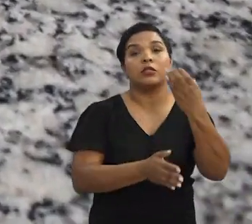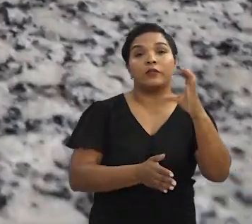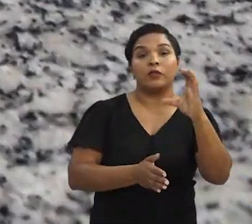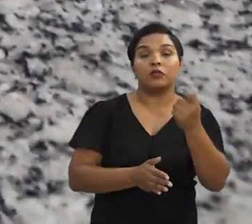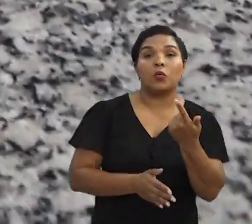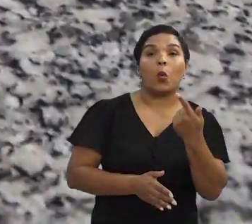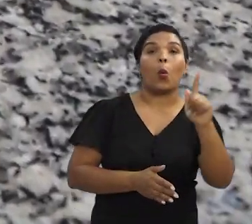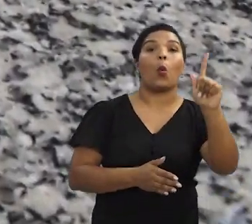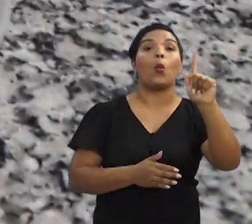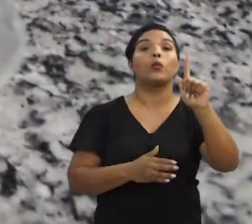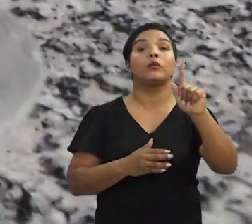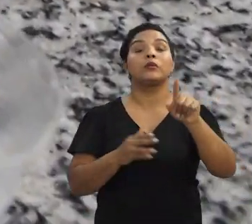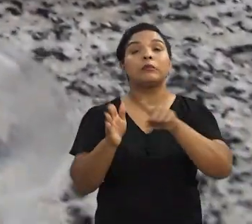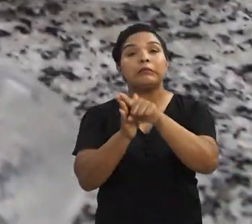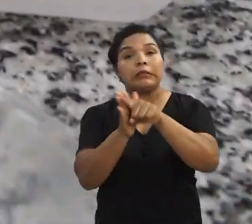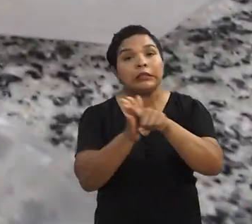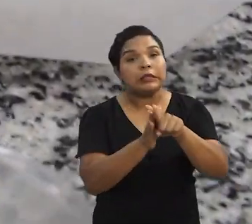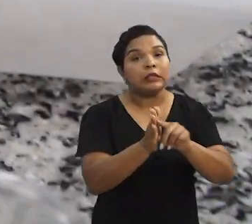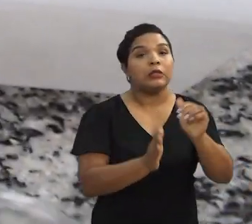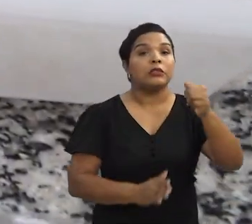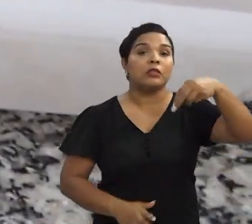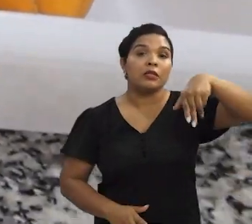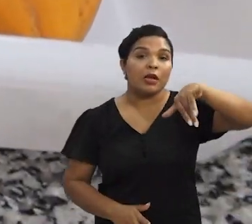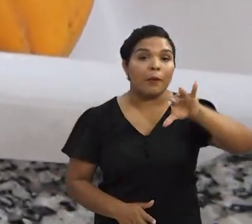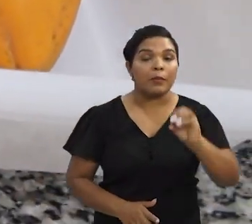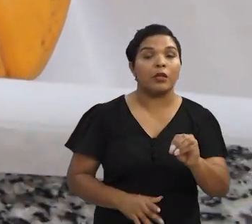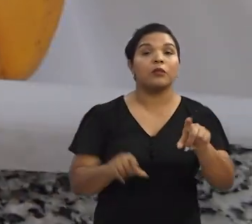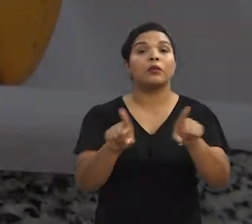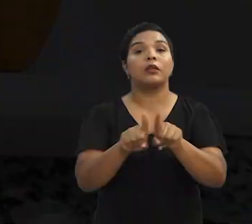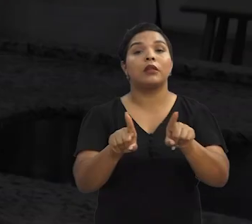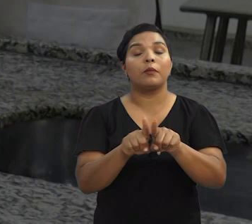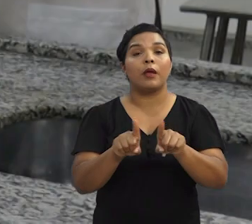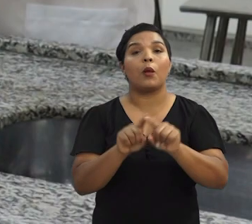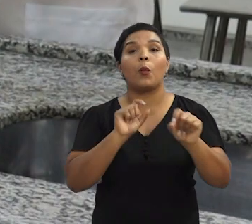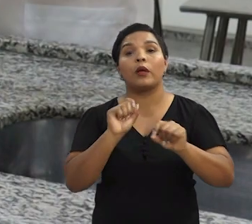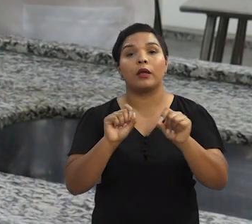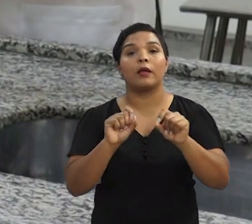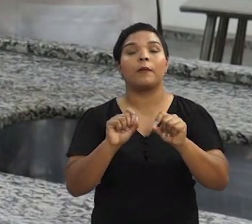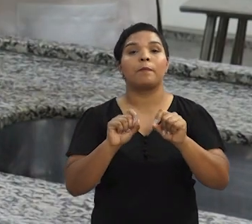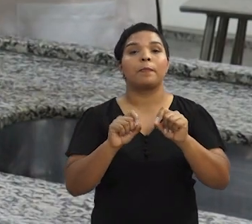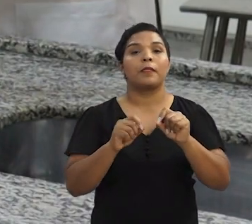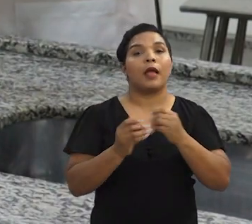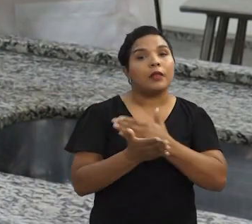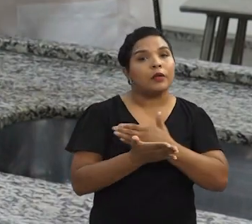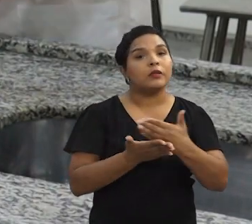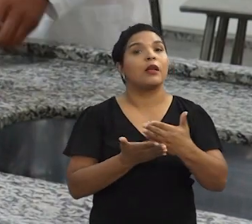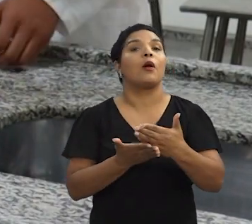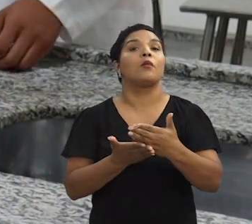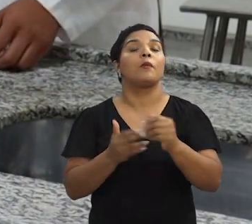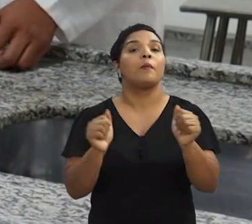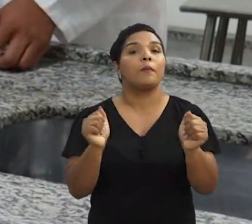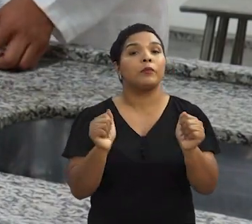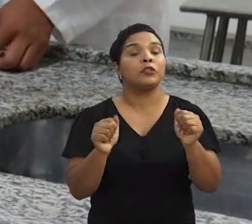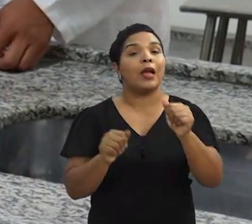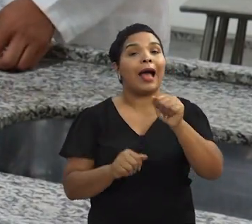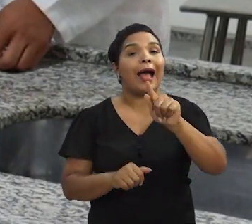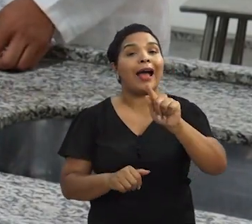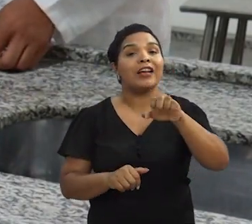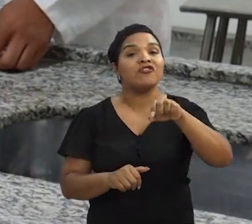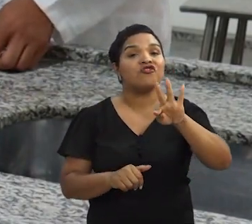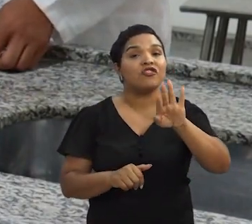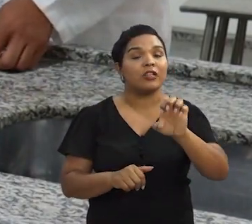através de outras fontes de amido e também outras perspectivas, como, por exemplo, a introdução de agentes naturais.